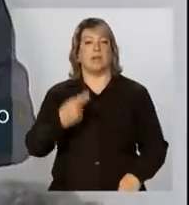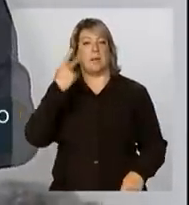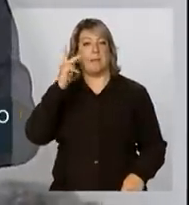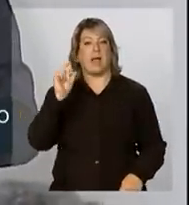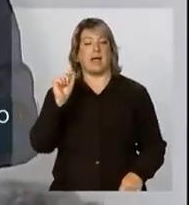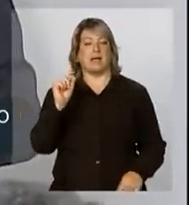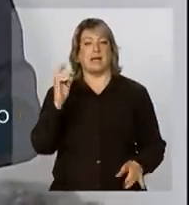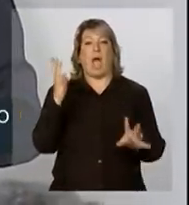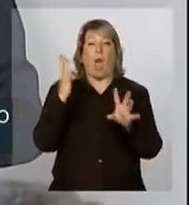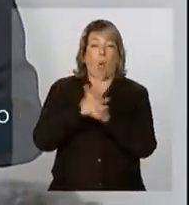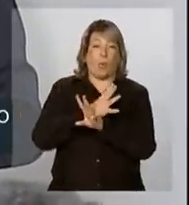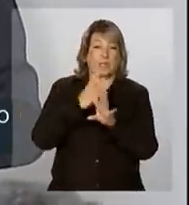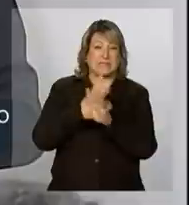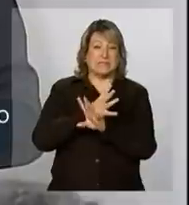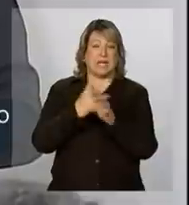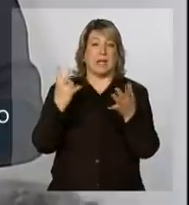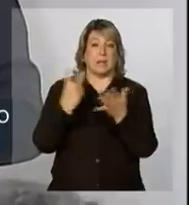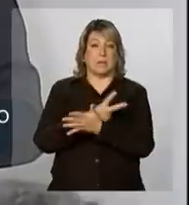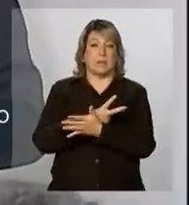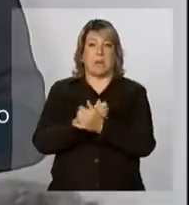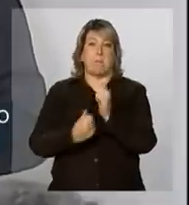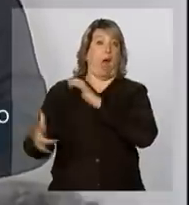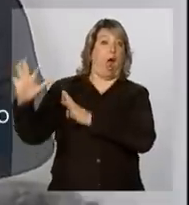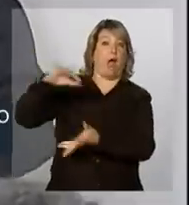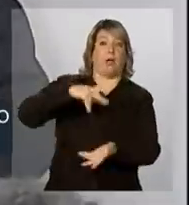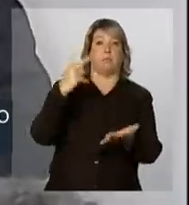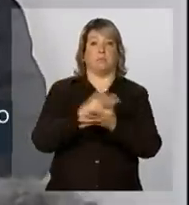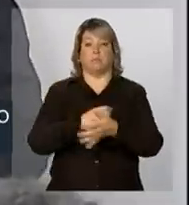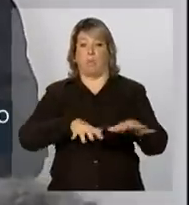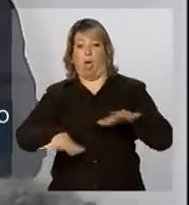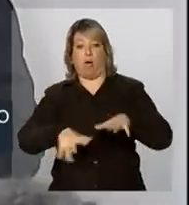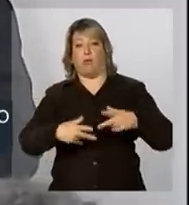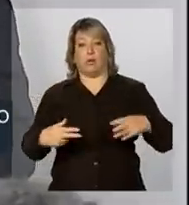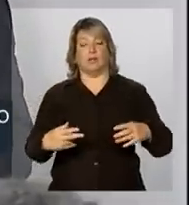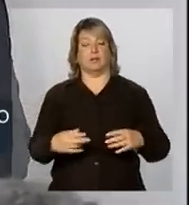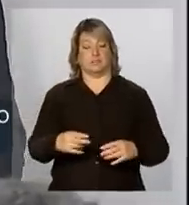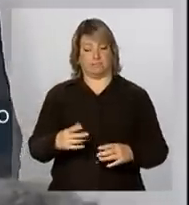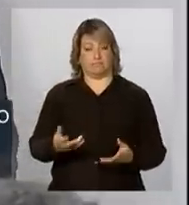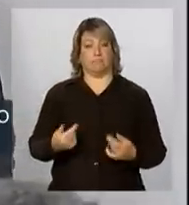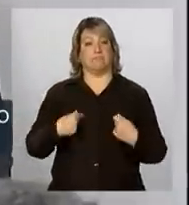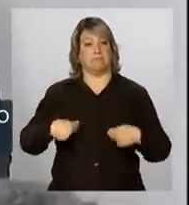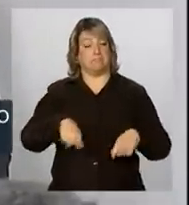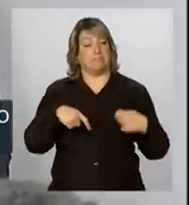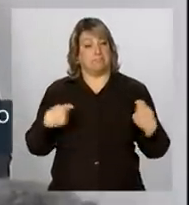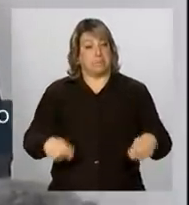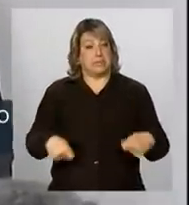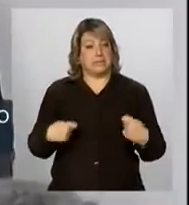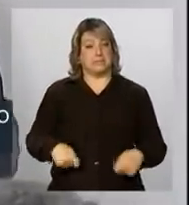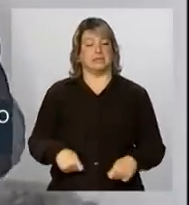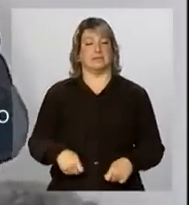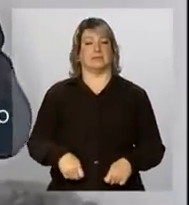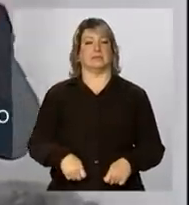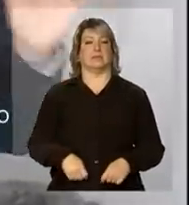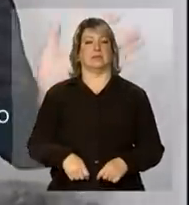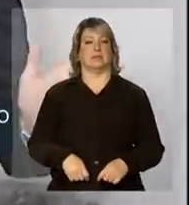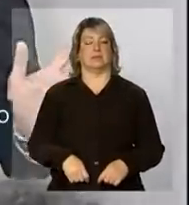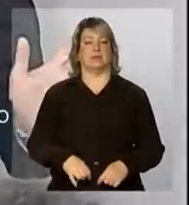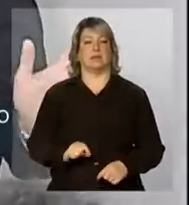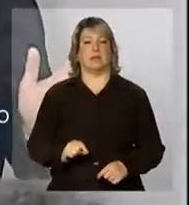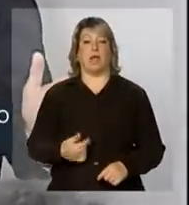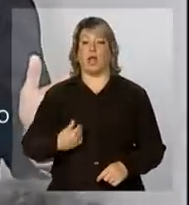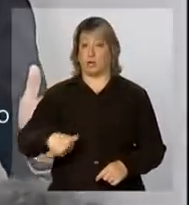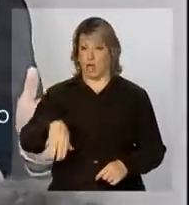resistir e absorver a ocorrência desses eventos. Mas a gente precisa destacar que nós não